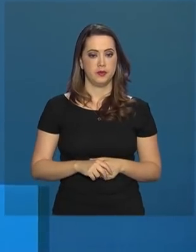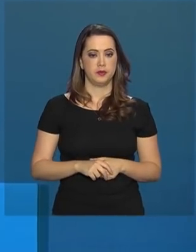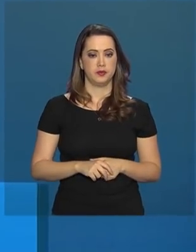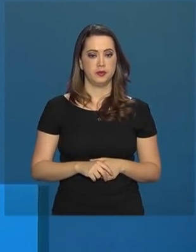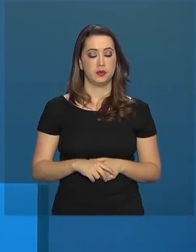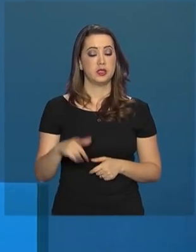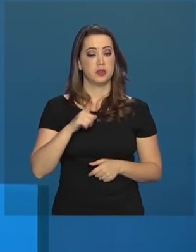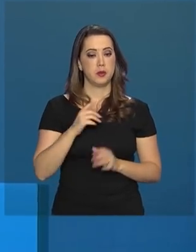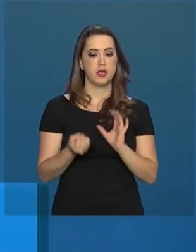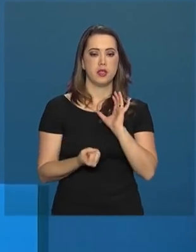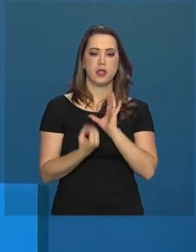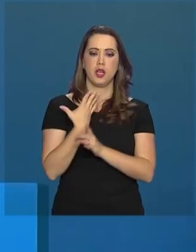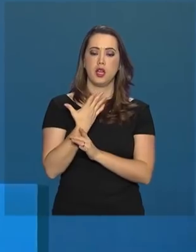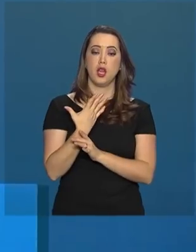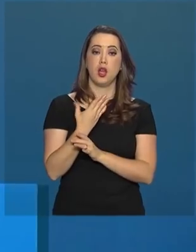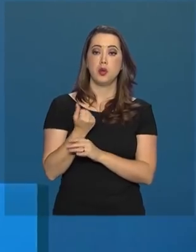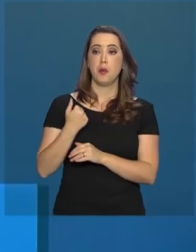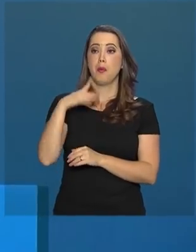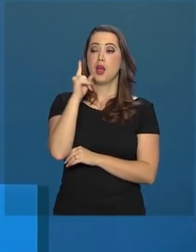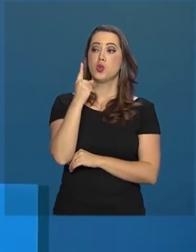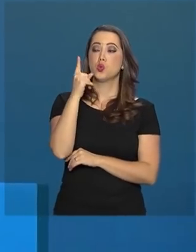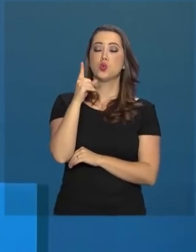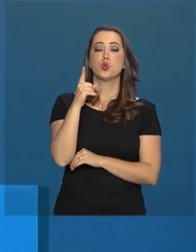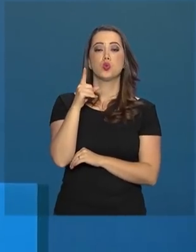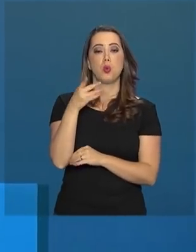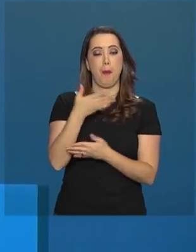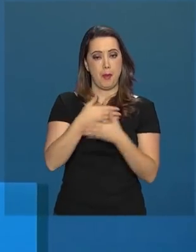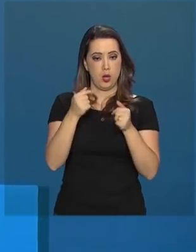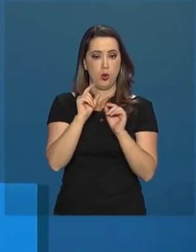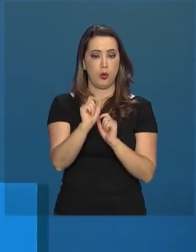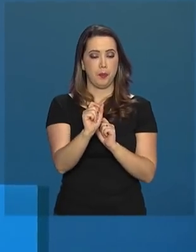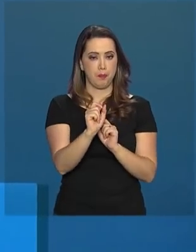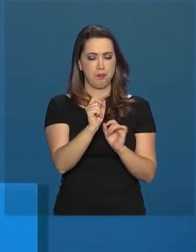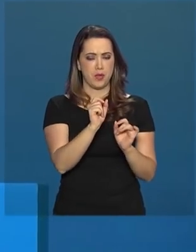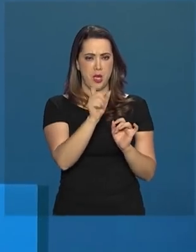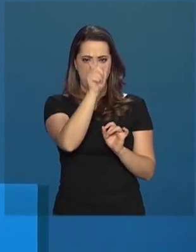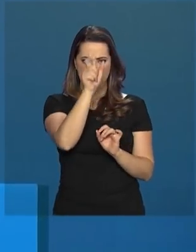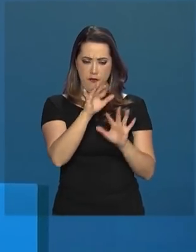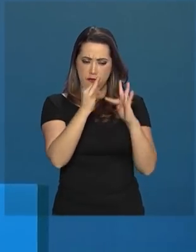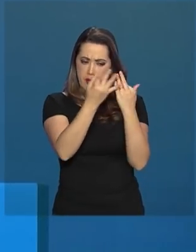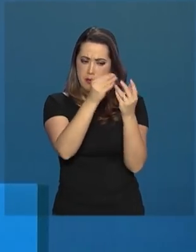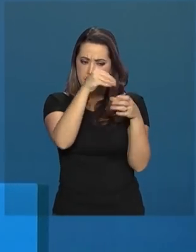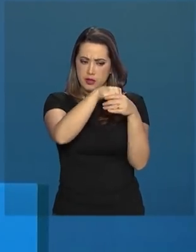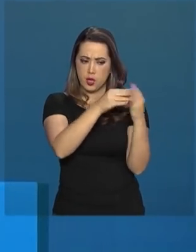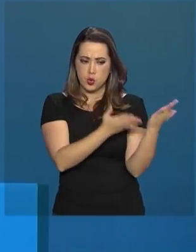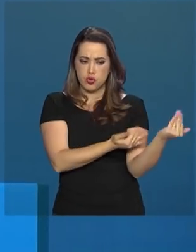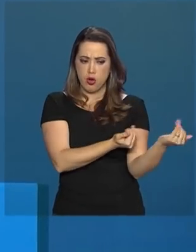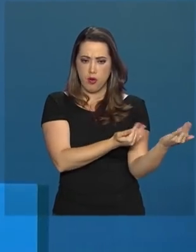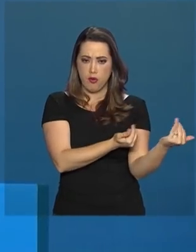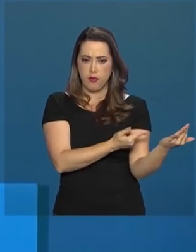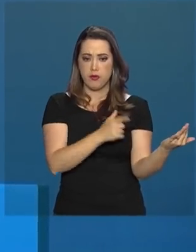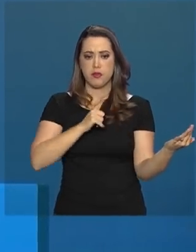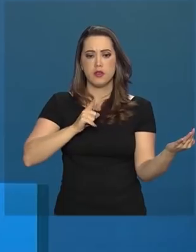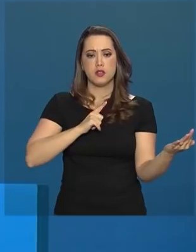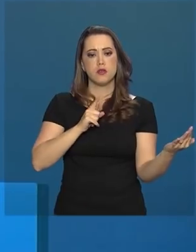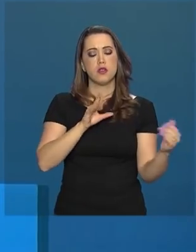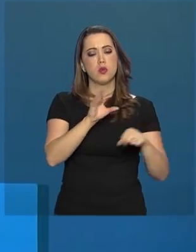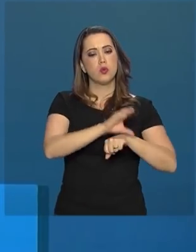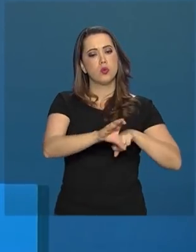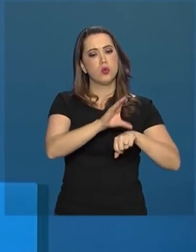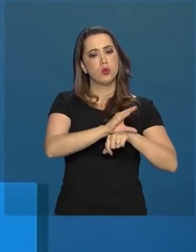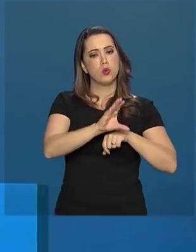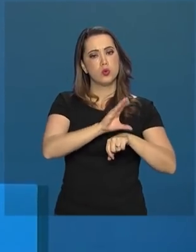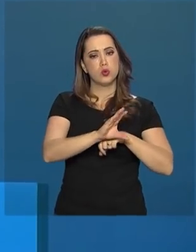Nós estamos criando um benefício adicional. A família que tiver o jovem fazendo esse neném, tiver fazendo um curso de